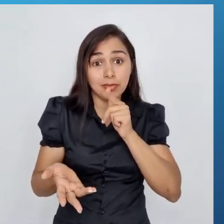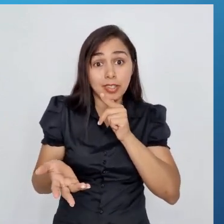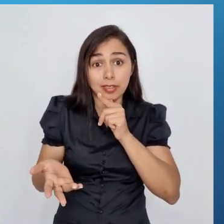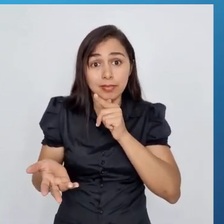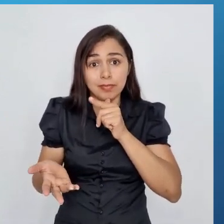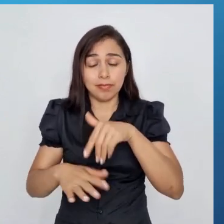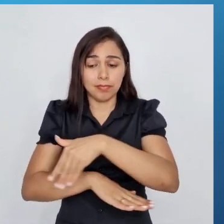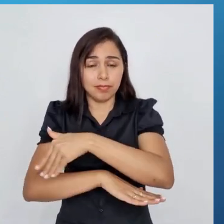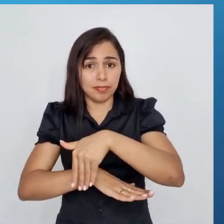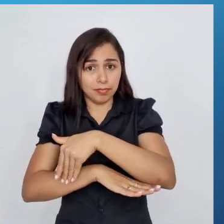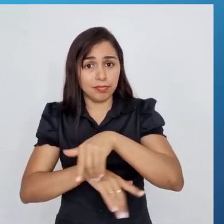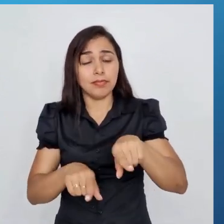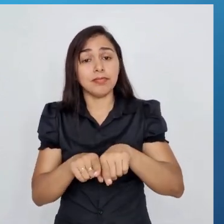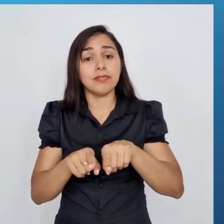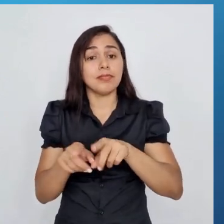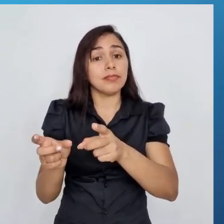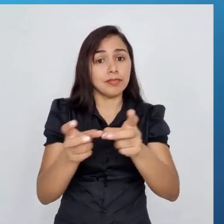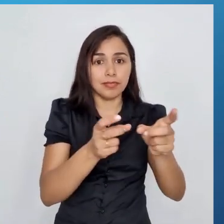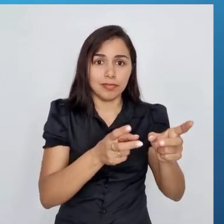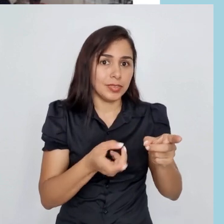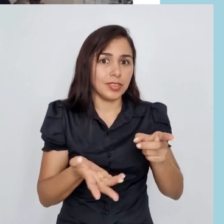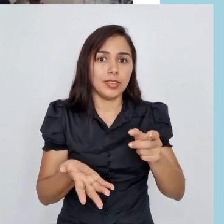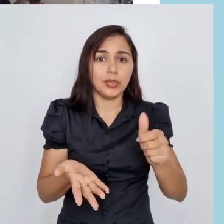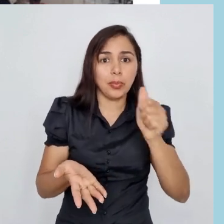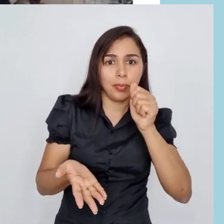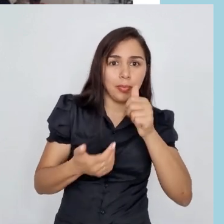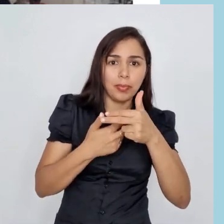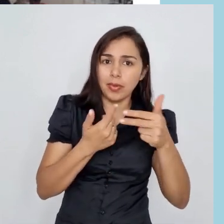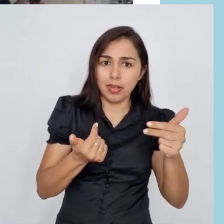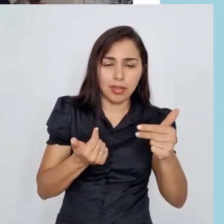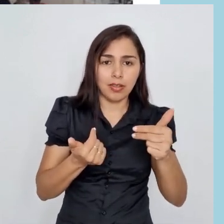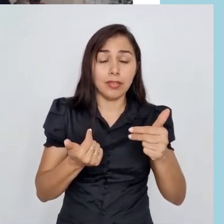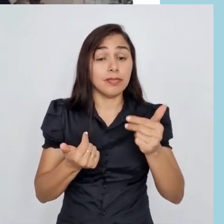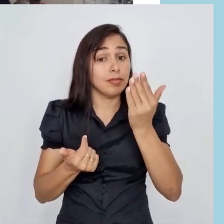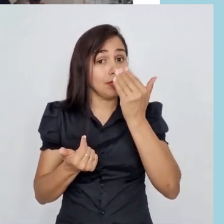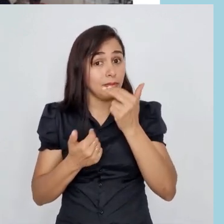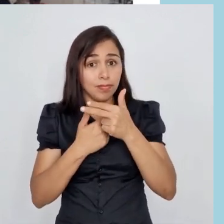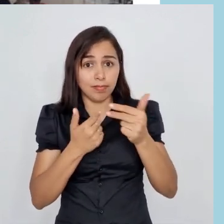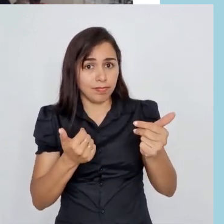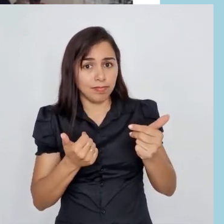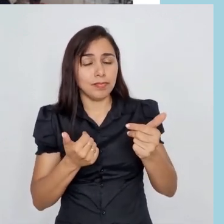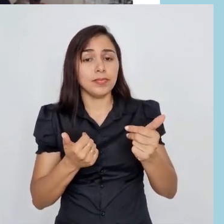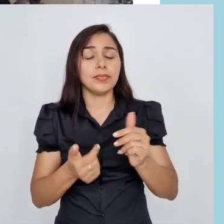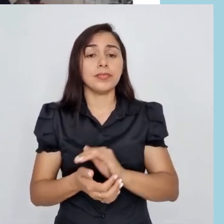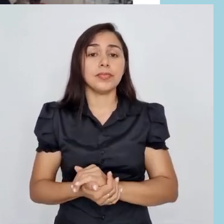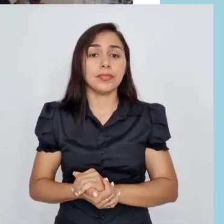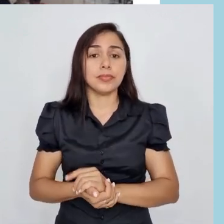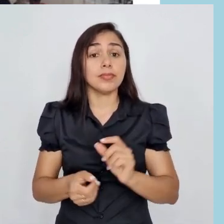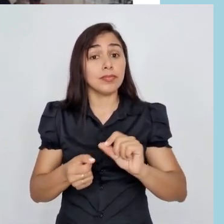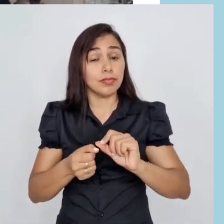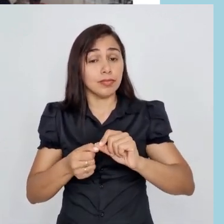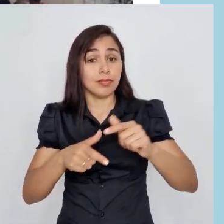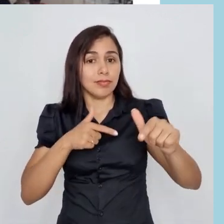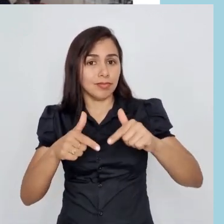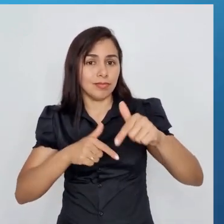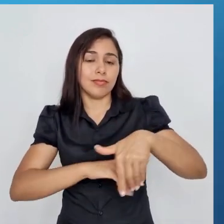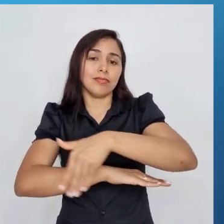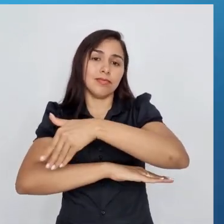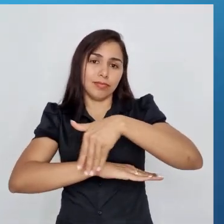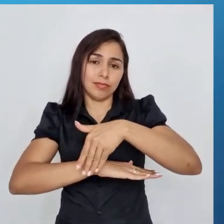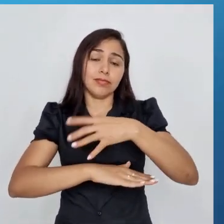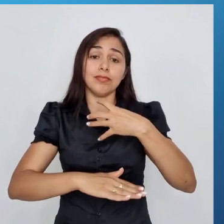vendendo bebidas, vendendo algum tipo de alimento, prestando algum serviço informal.